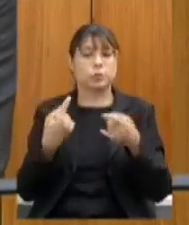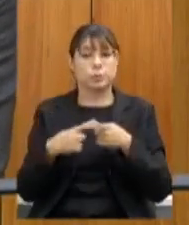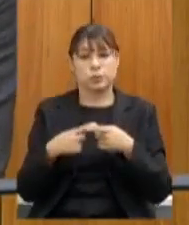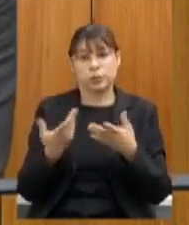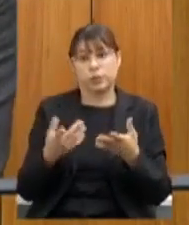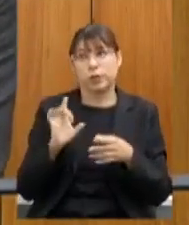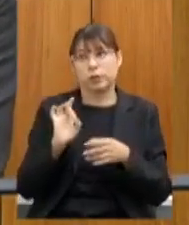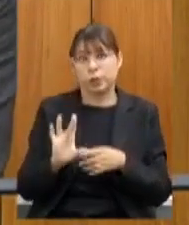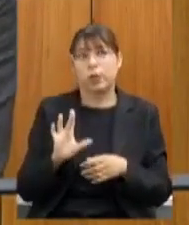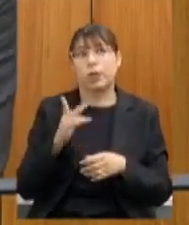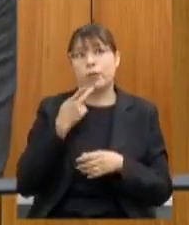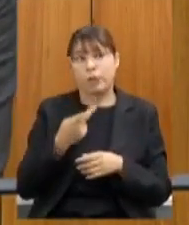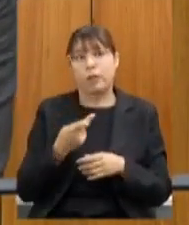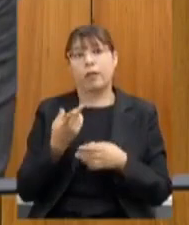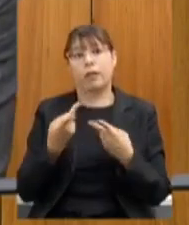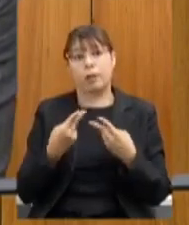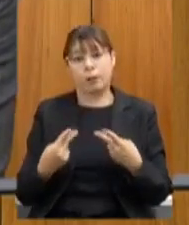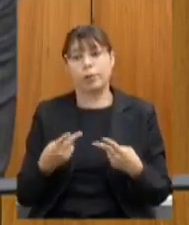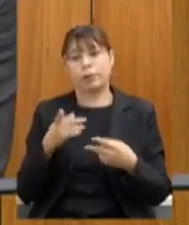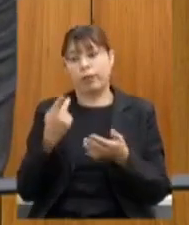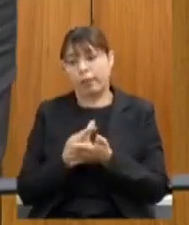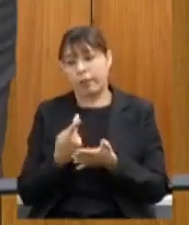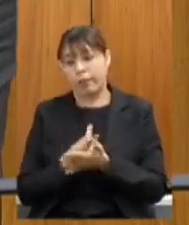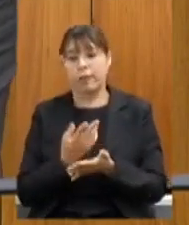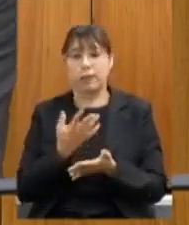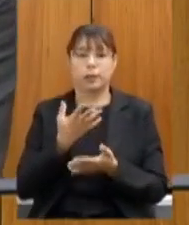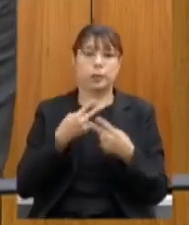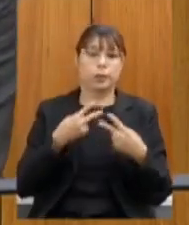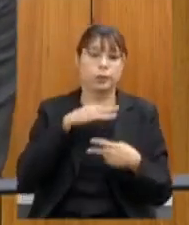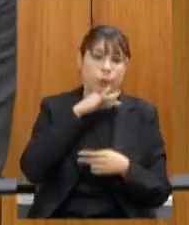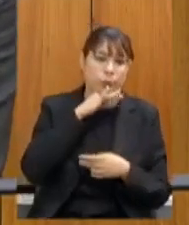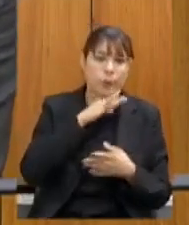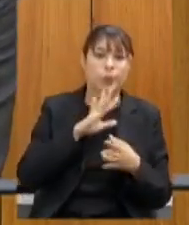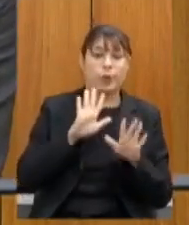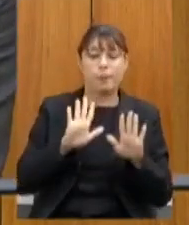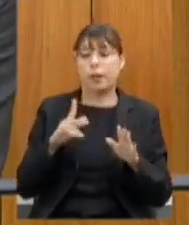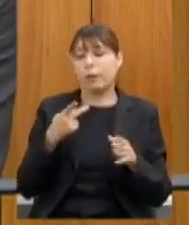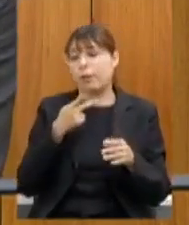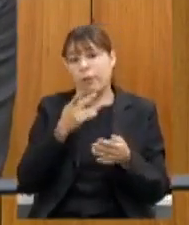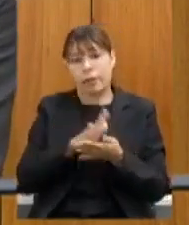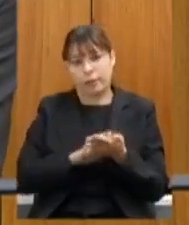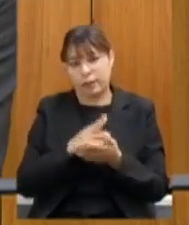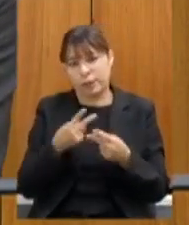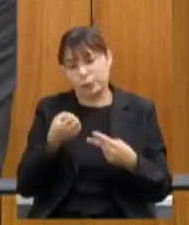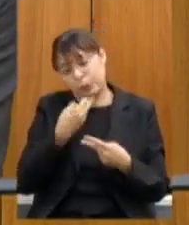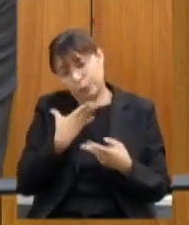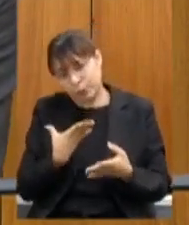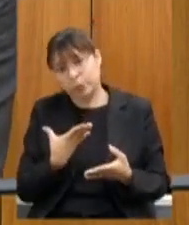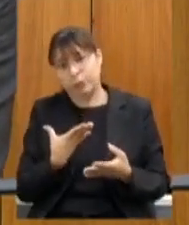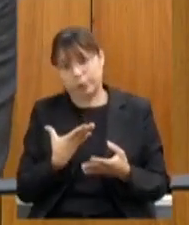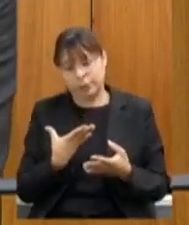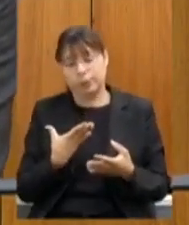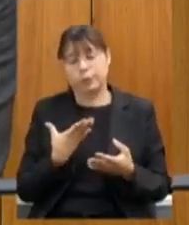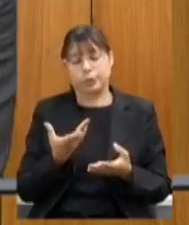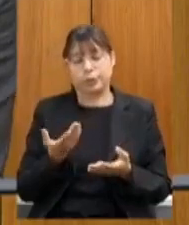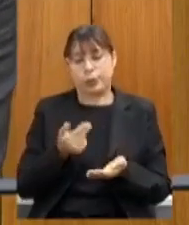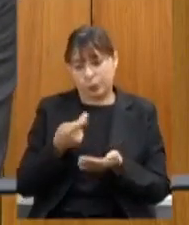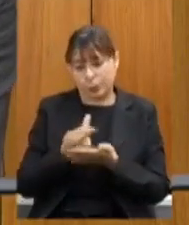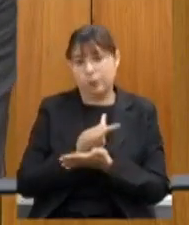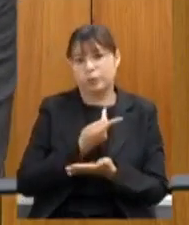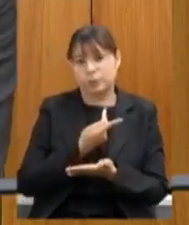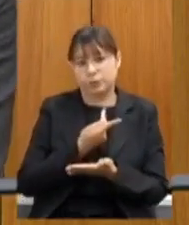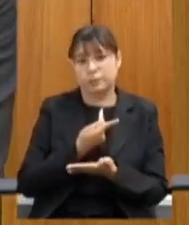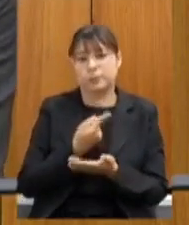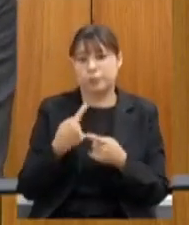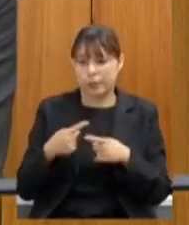a gente fica só apontando o erro o lado negativo e não fala das coisas boas que estão sendo desenvolvidas que é